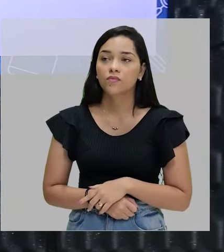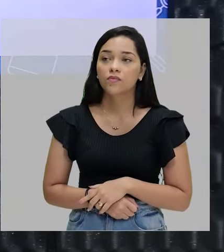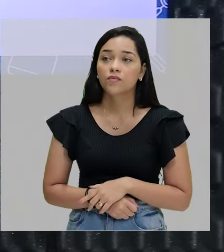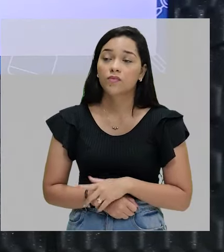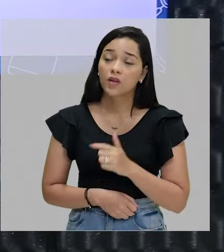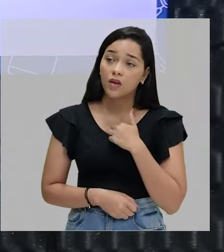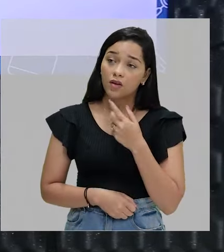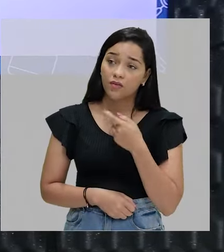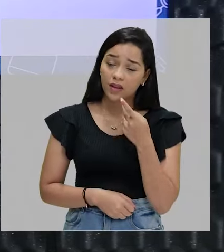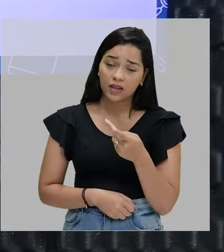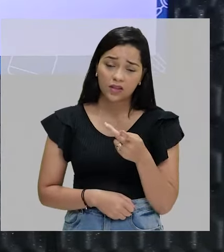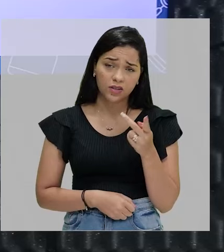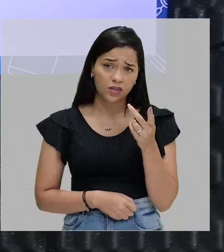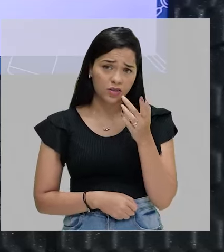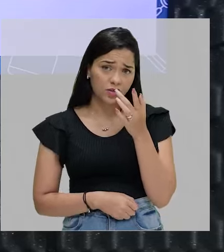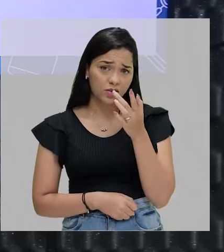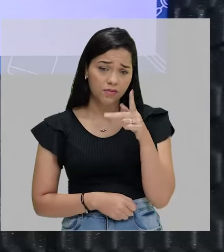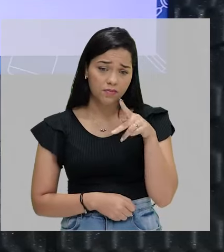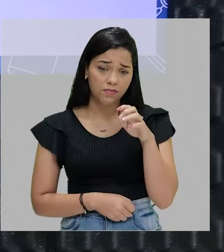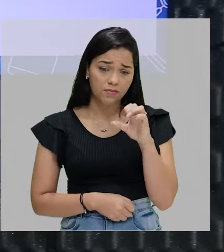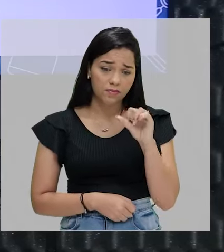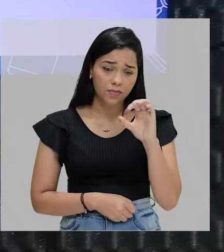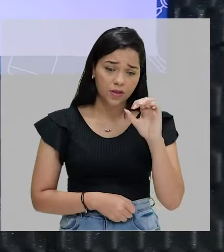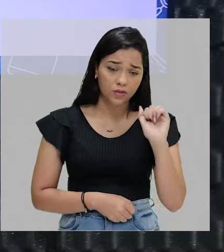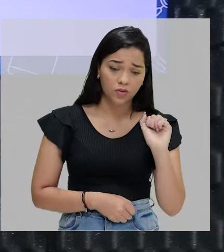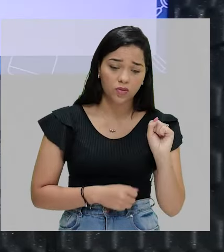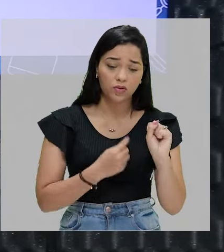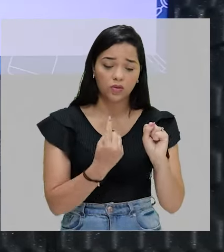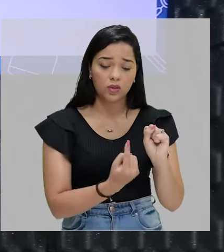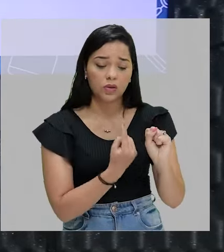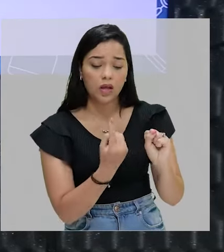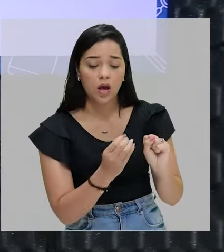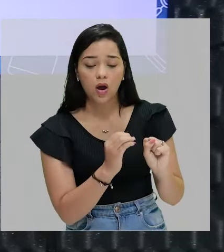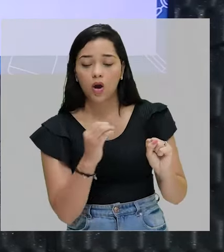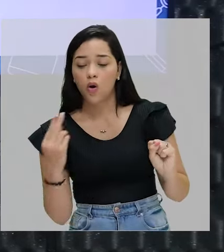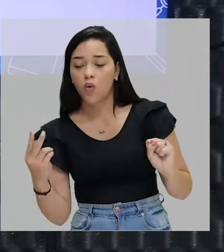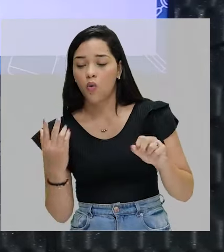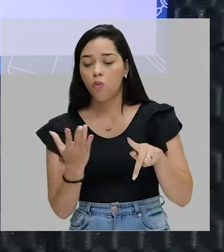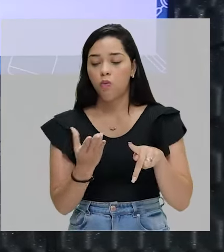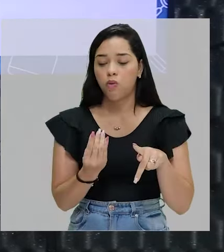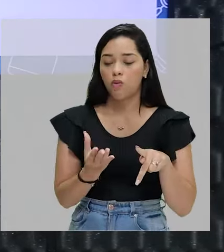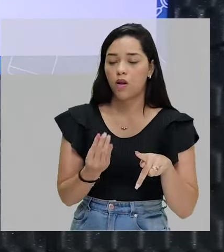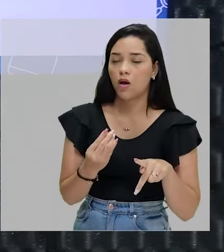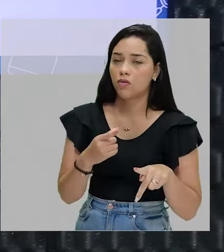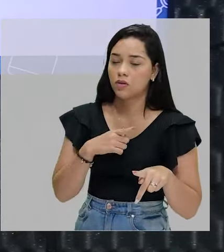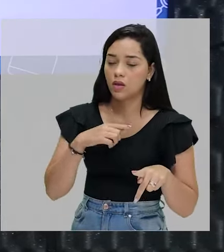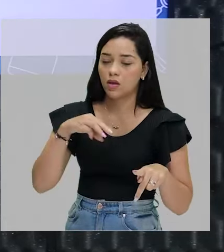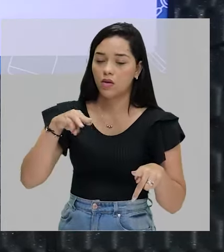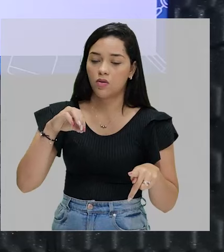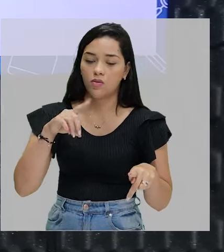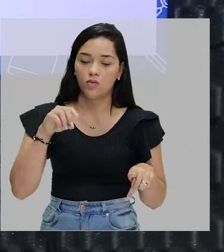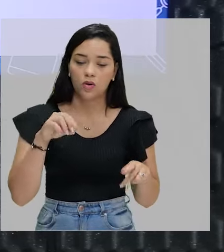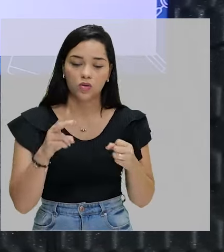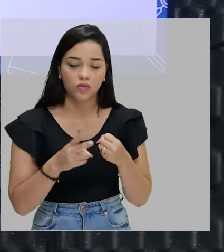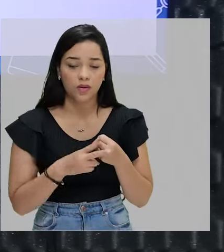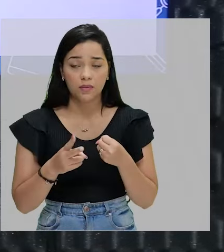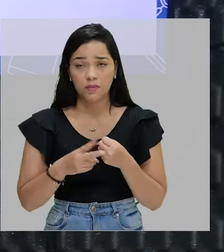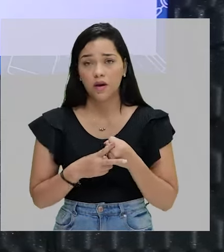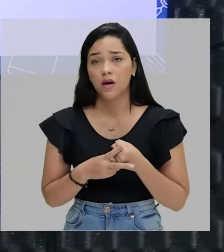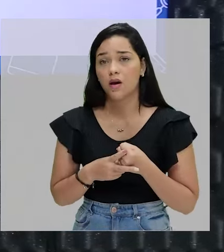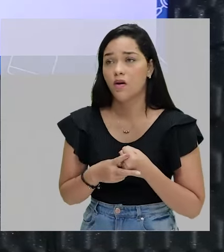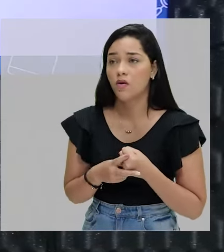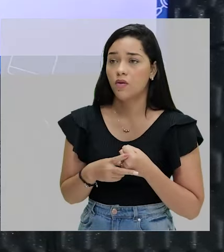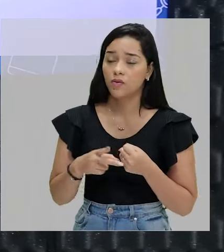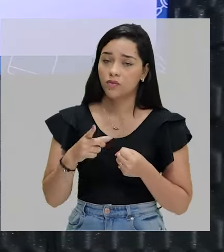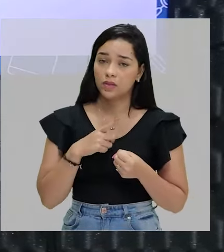Então, eu falei de pessoa no singular ou no plural. Eu tenho ainda o modo verbal, que pode ser o indicativo, o